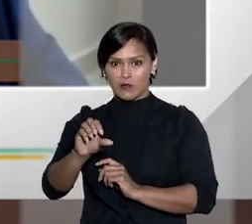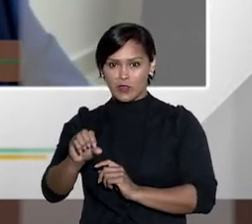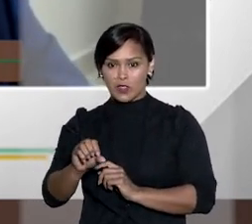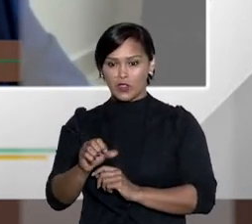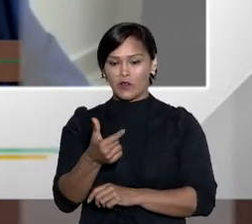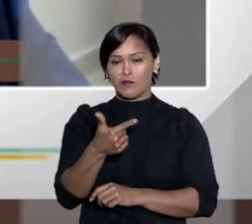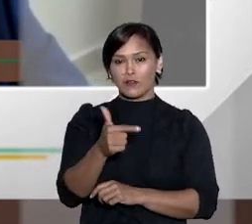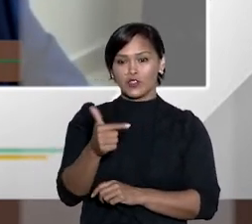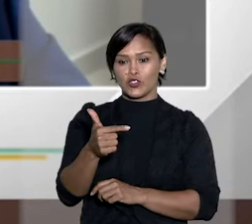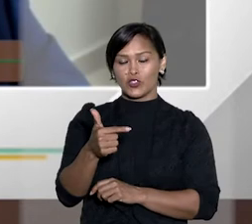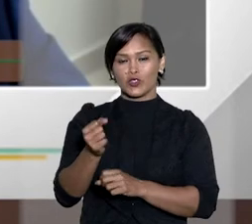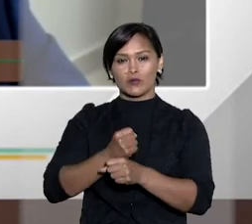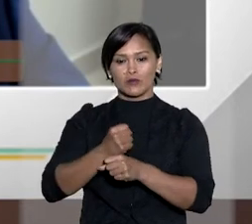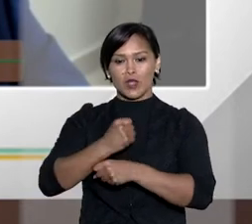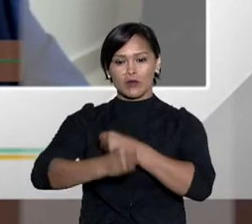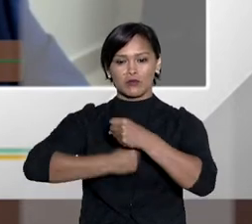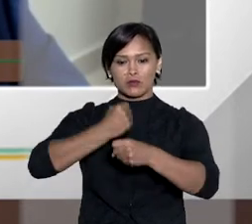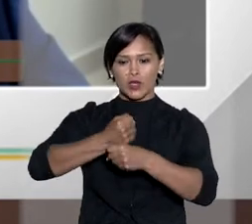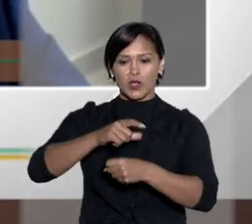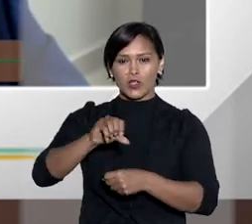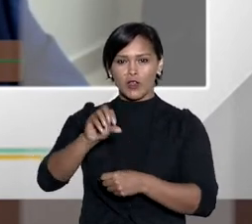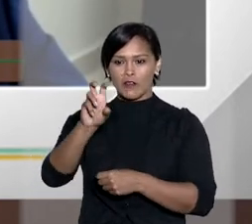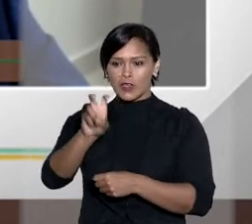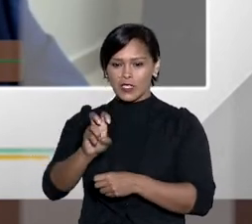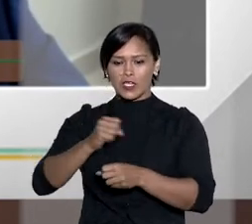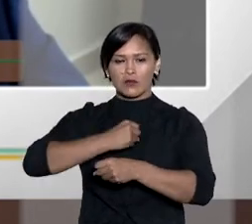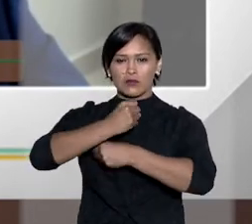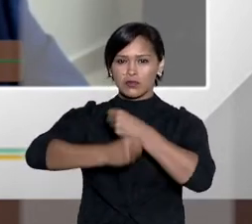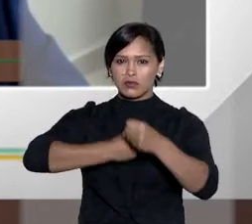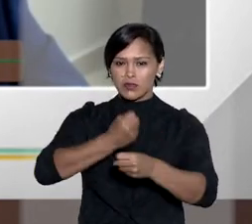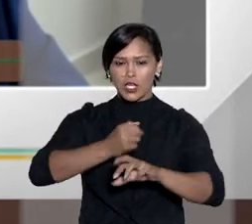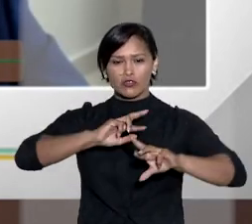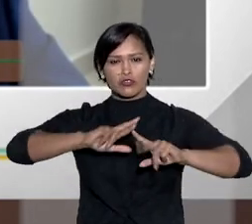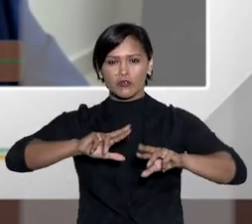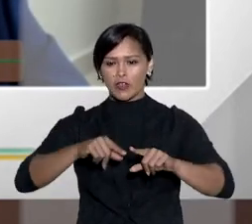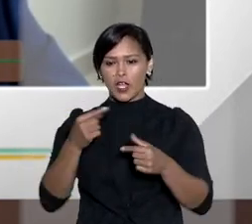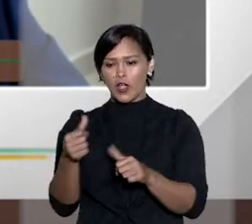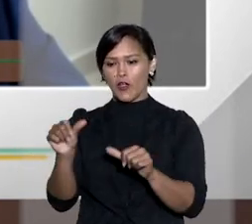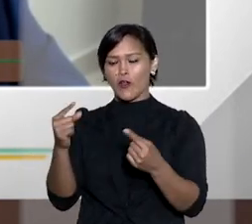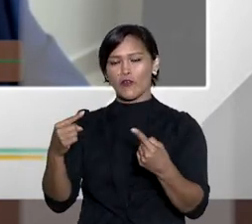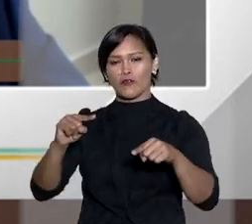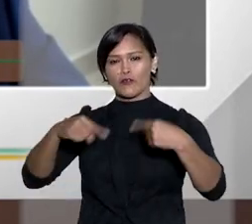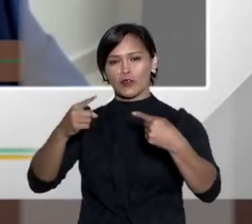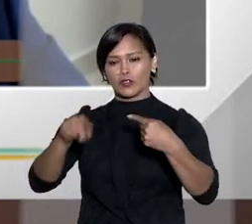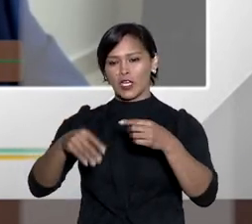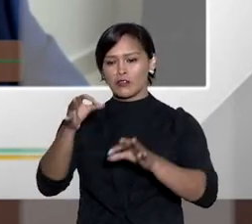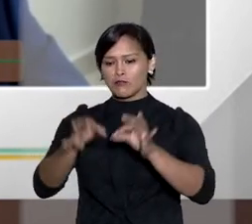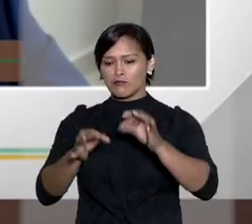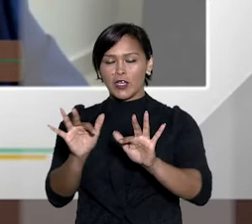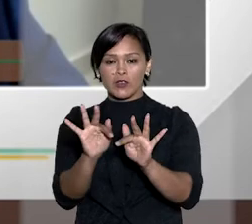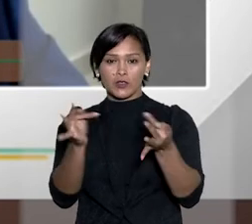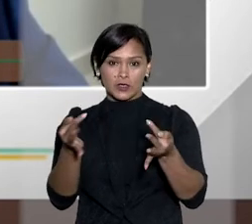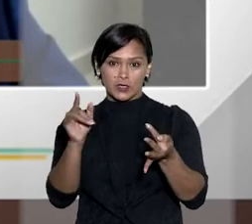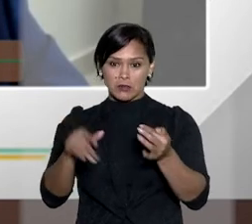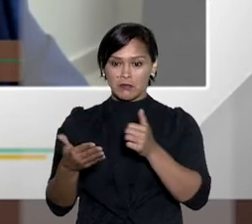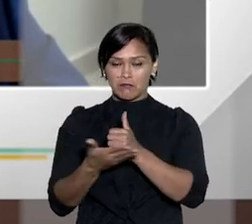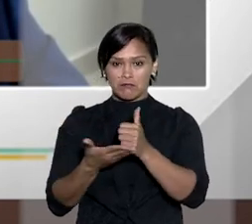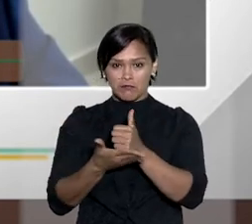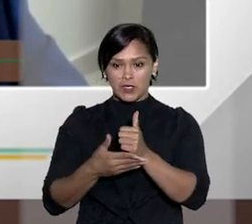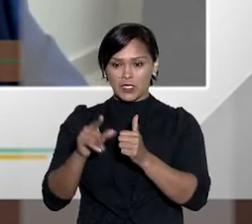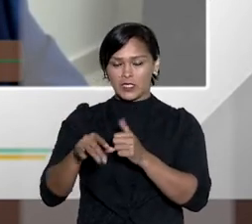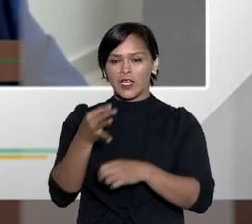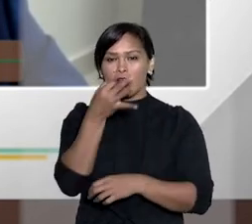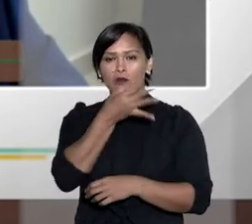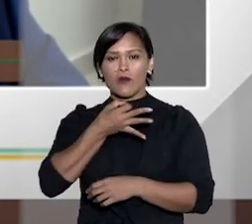1995, com um procedimento totalmente diferenciado, voltado para uma prestação jurisdicional simples, baseada na oralidade, que é o